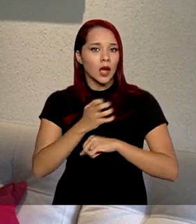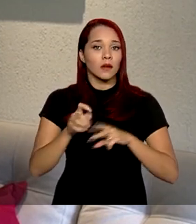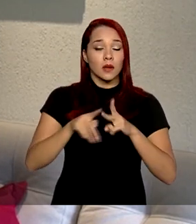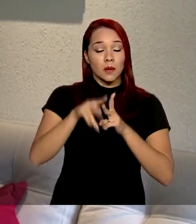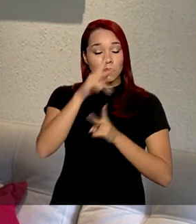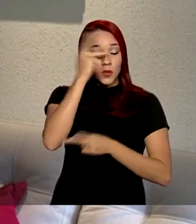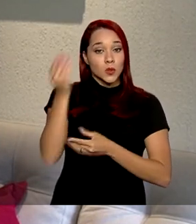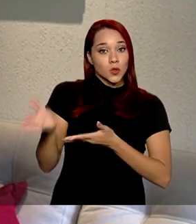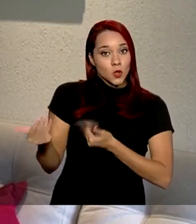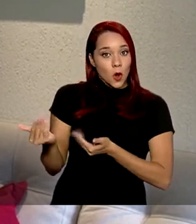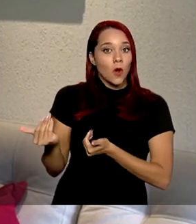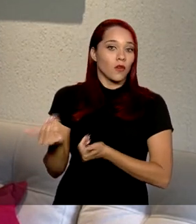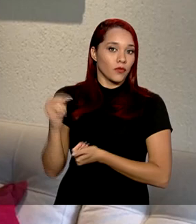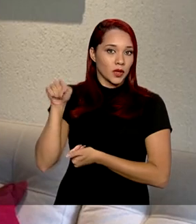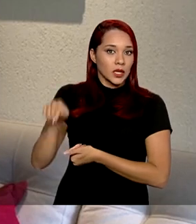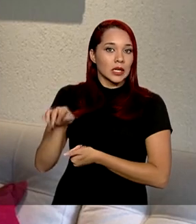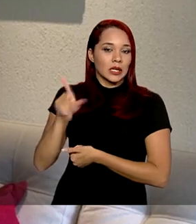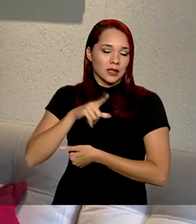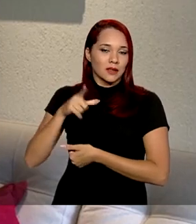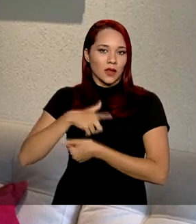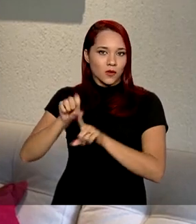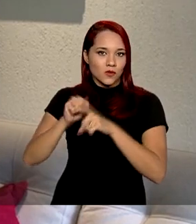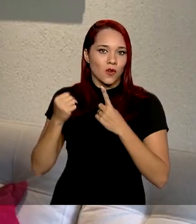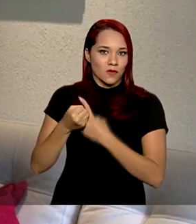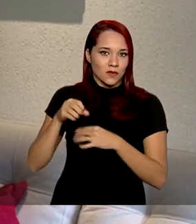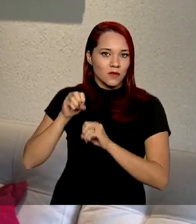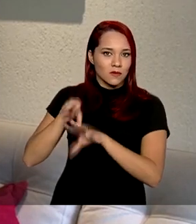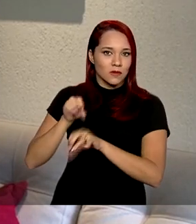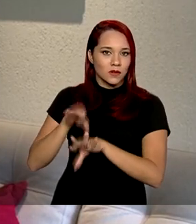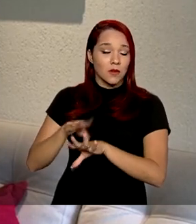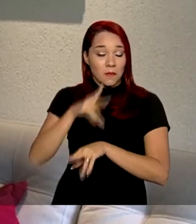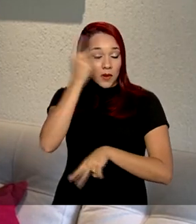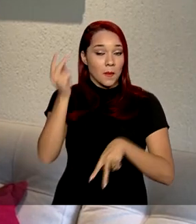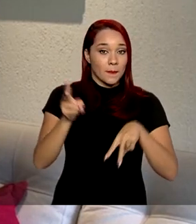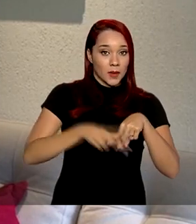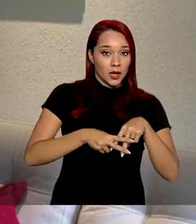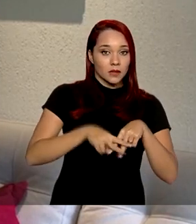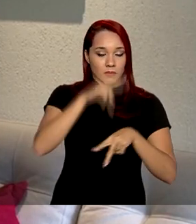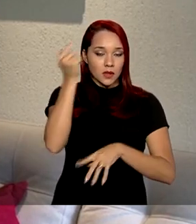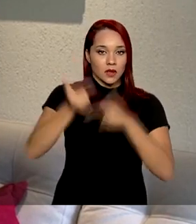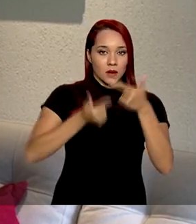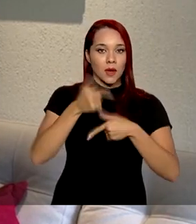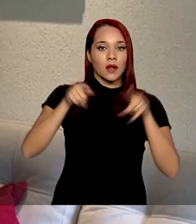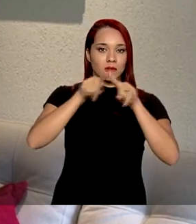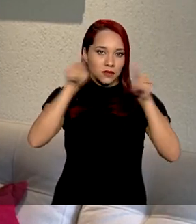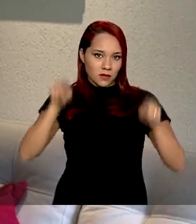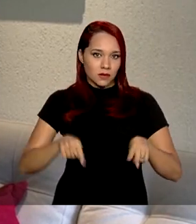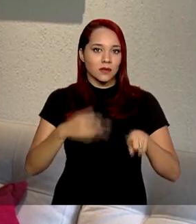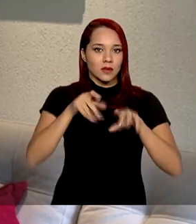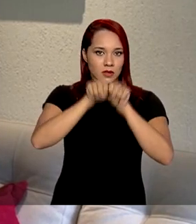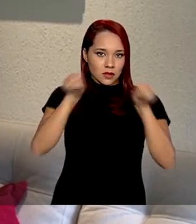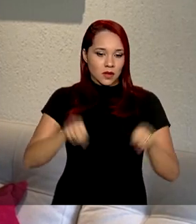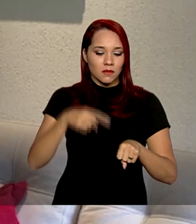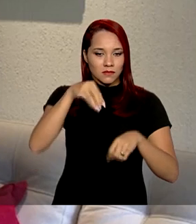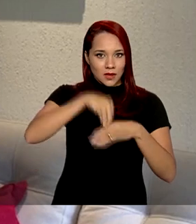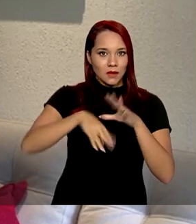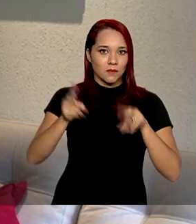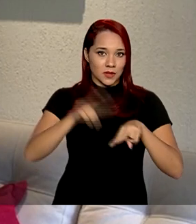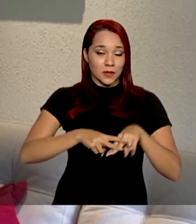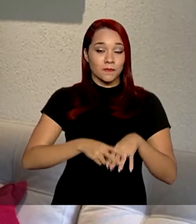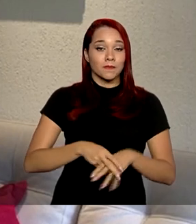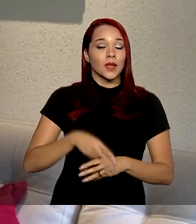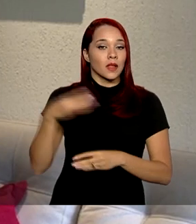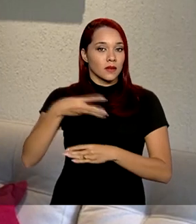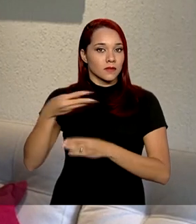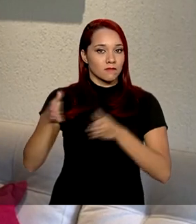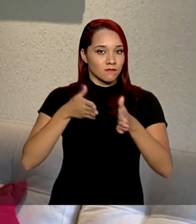jovens sob medidas socioeducativas, presos e funcionários do sistema prisional. A terceira fase da campanha de